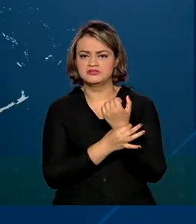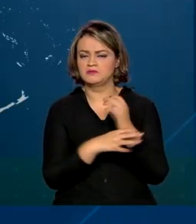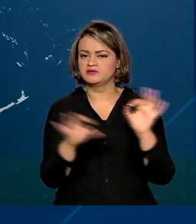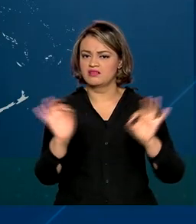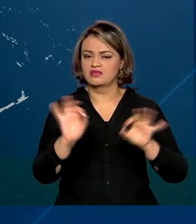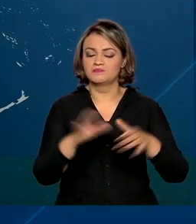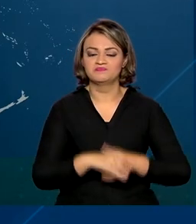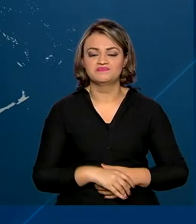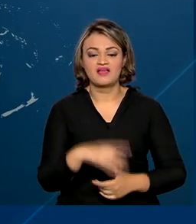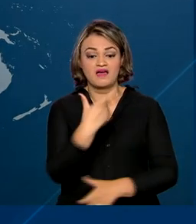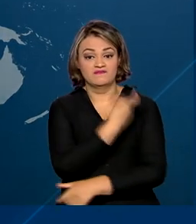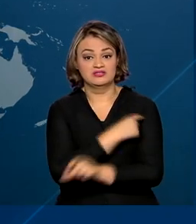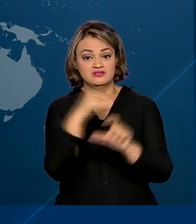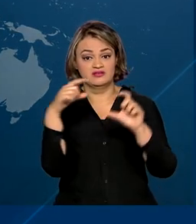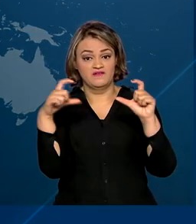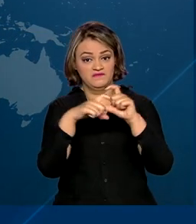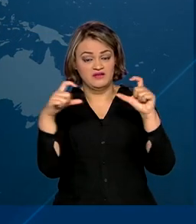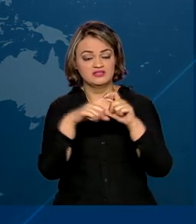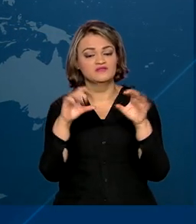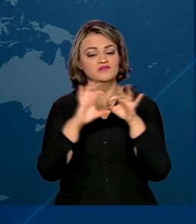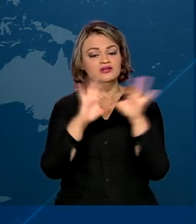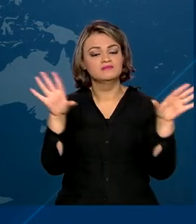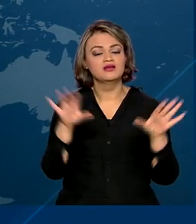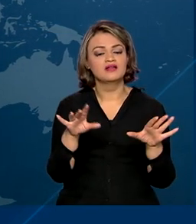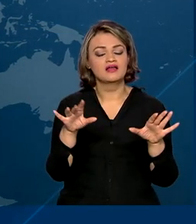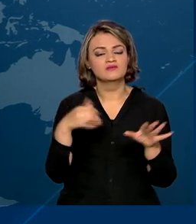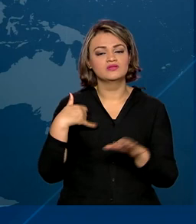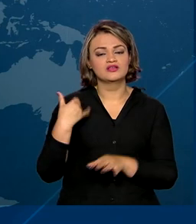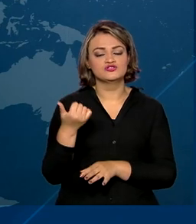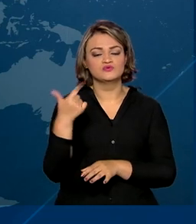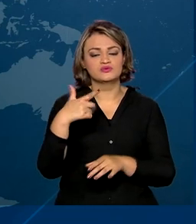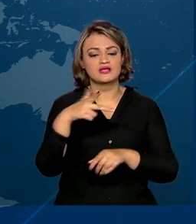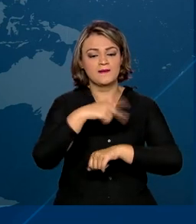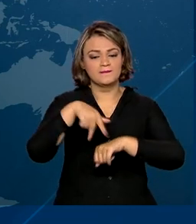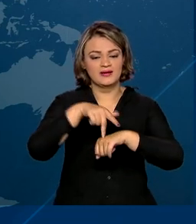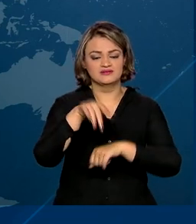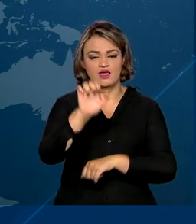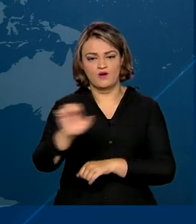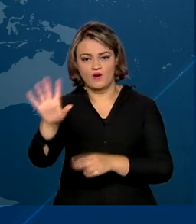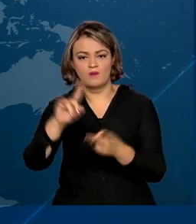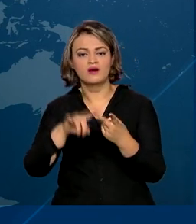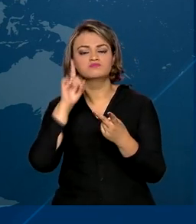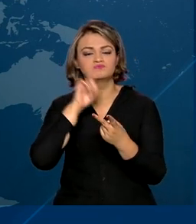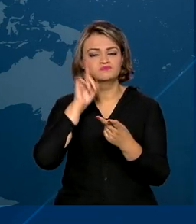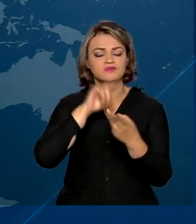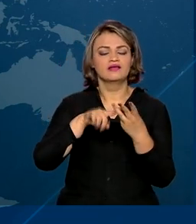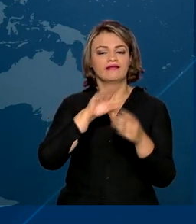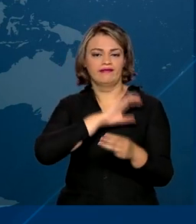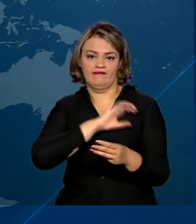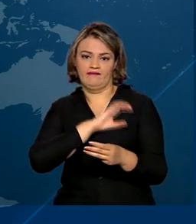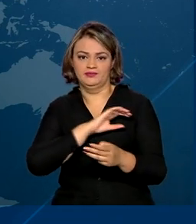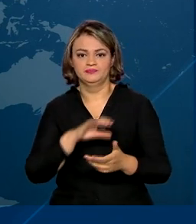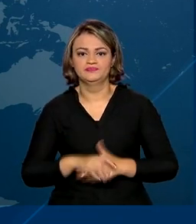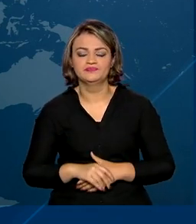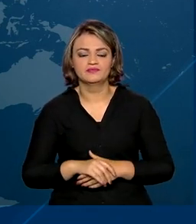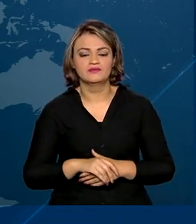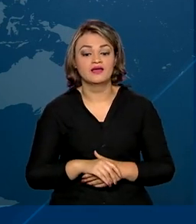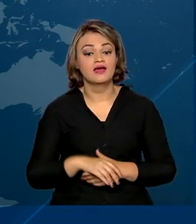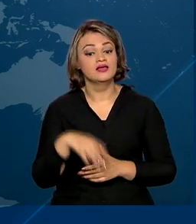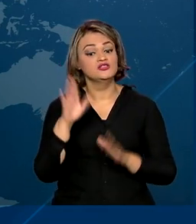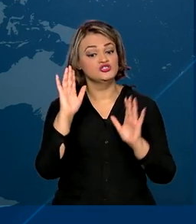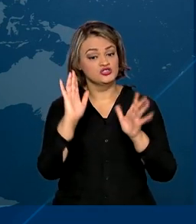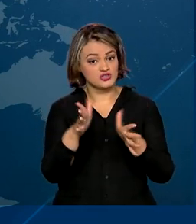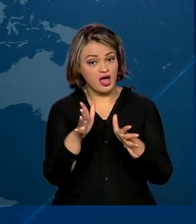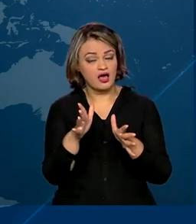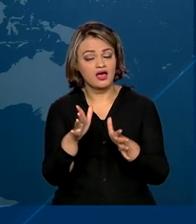vacina da Pfizer também foi autorizada para uso a partir dos 12 anos na Europa, Estados Unidos e Canadá e também já